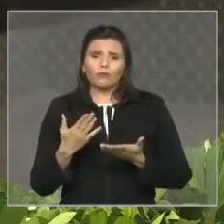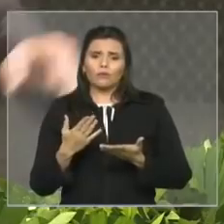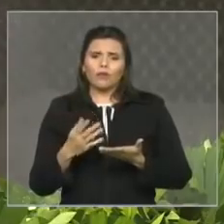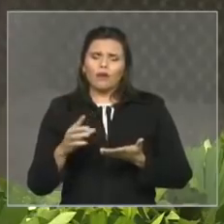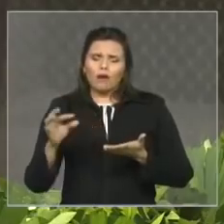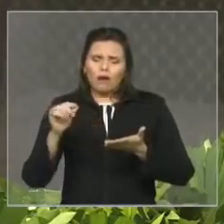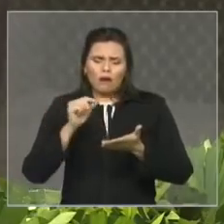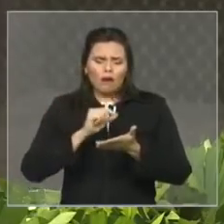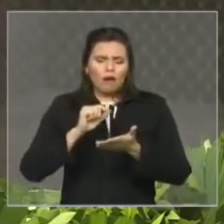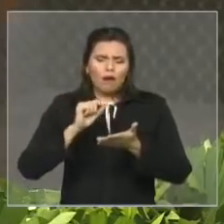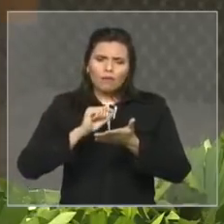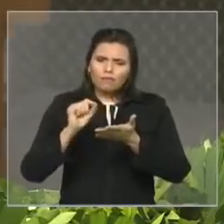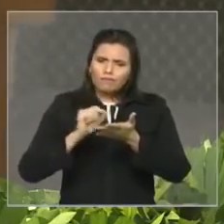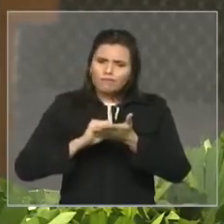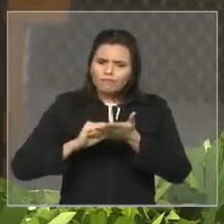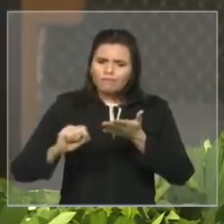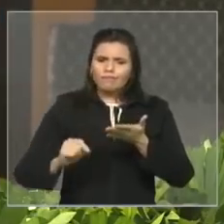foram